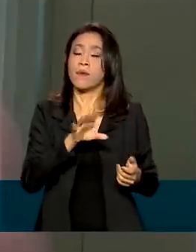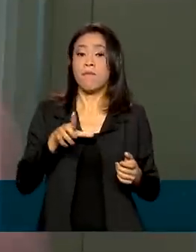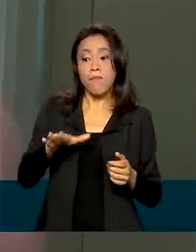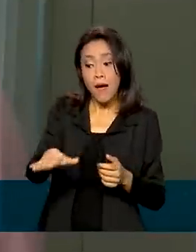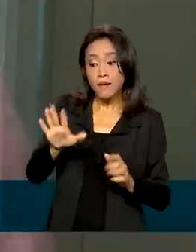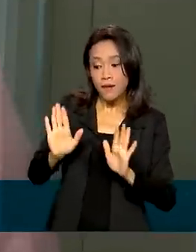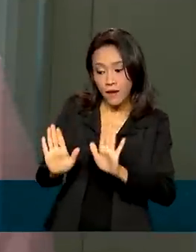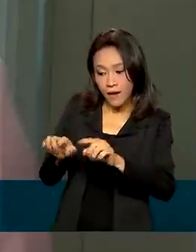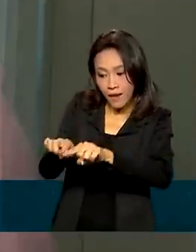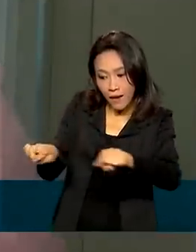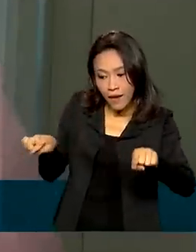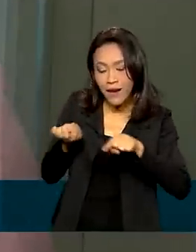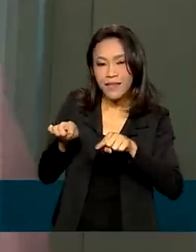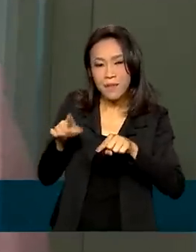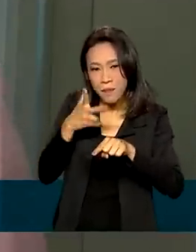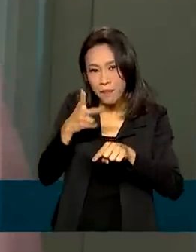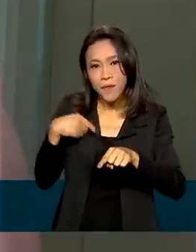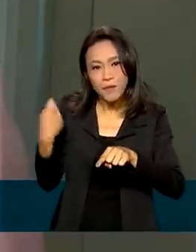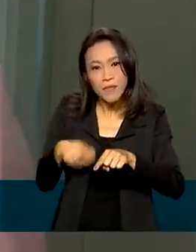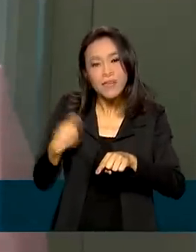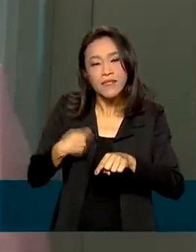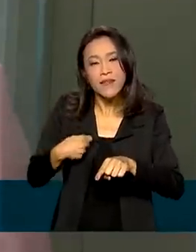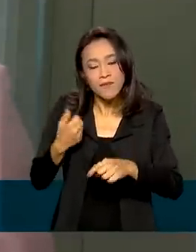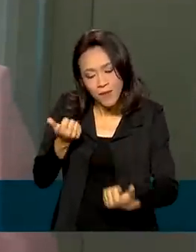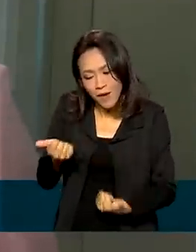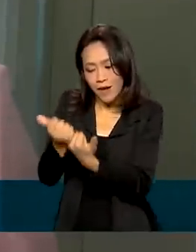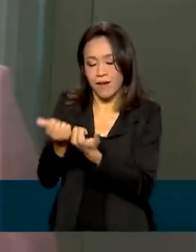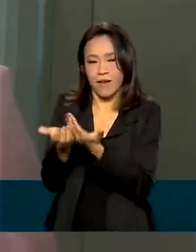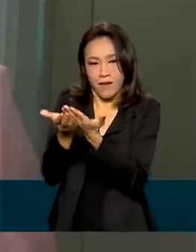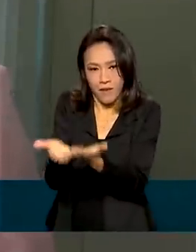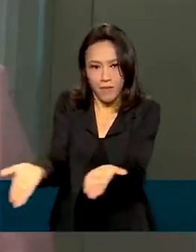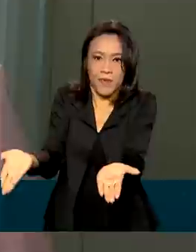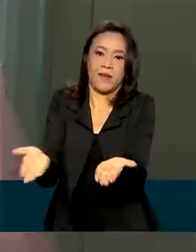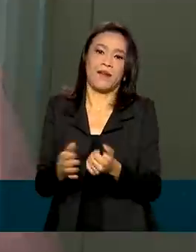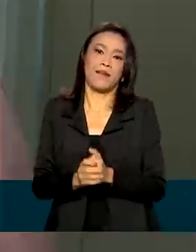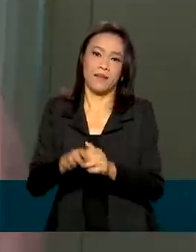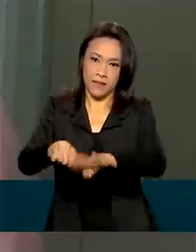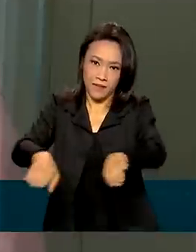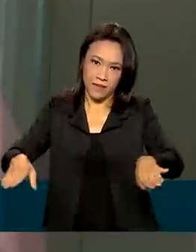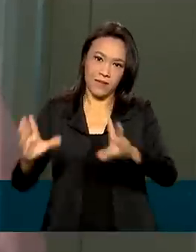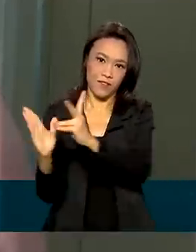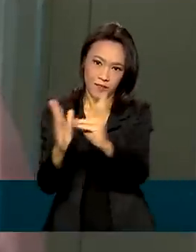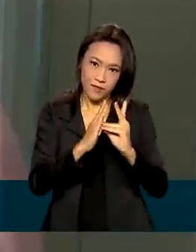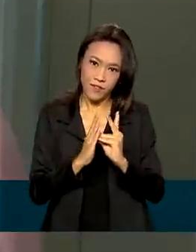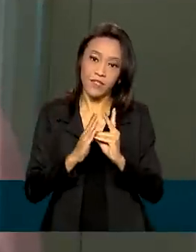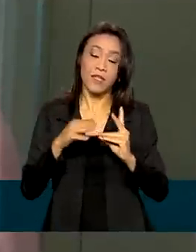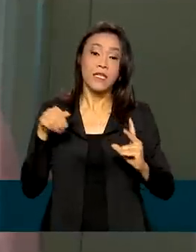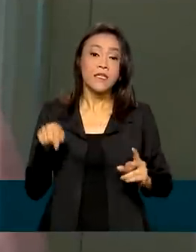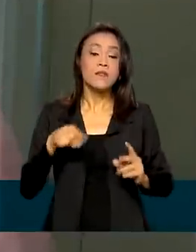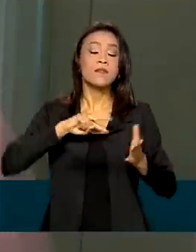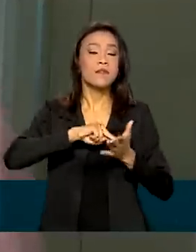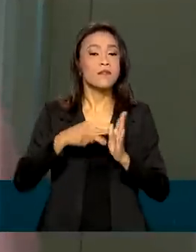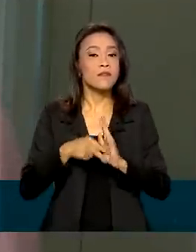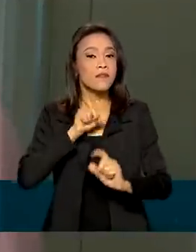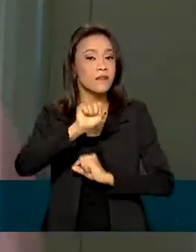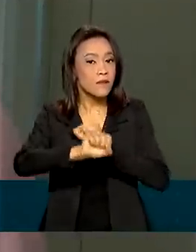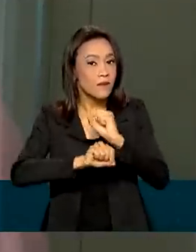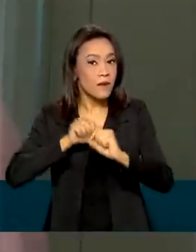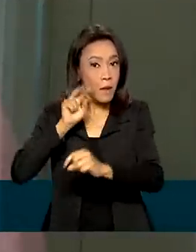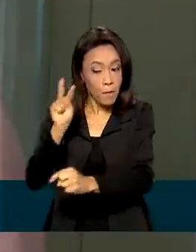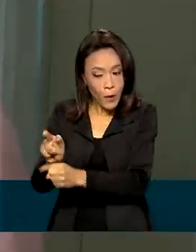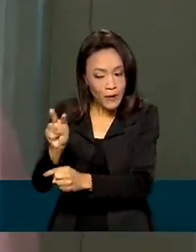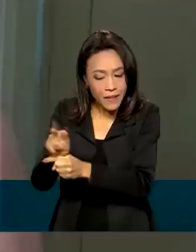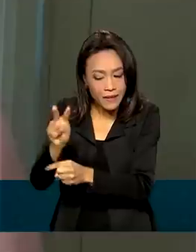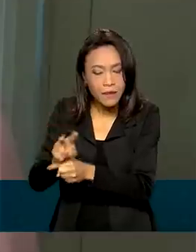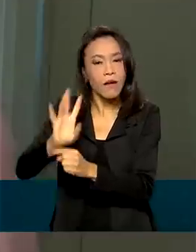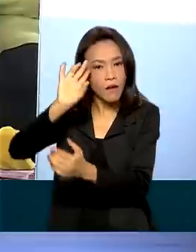vamos dizer assim, uma dívida com essas crianças e a gente precisa correr contra o tempo. Então, na verdade, simboliza que essa proteção